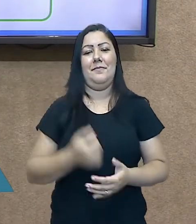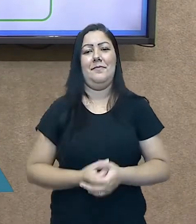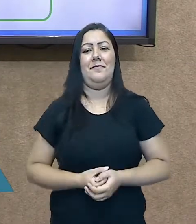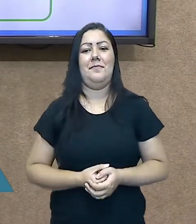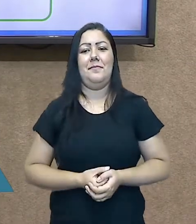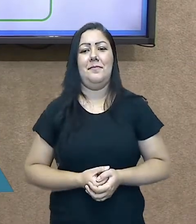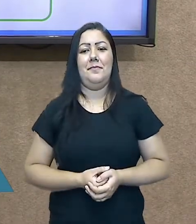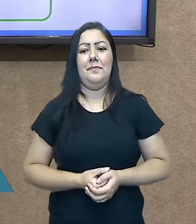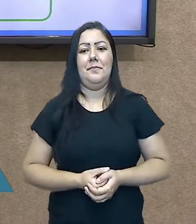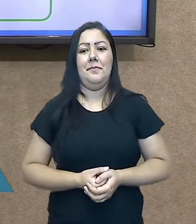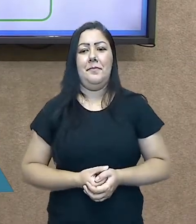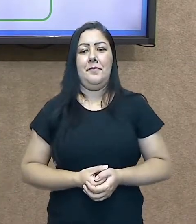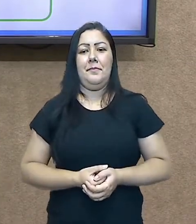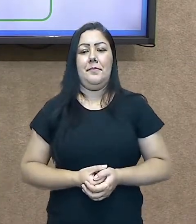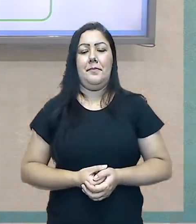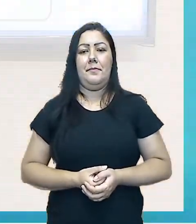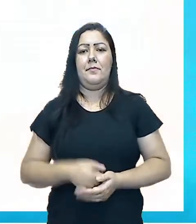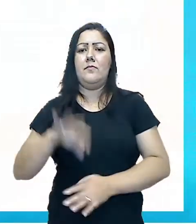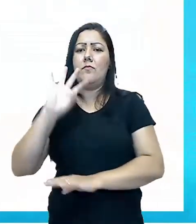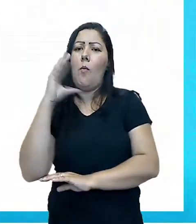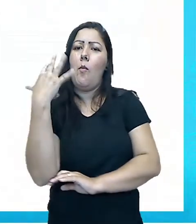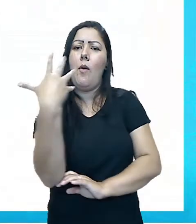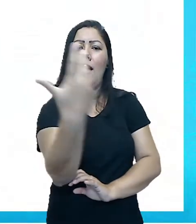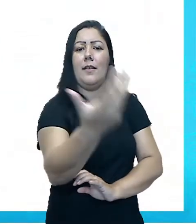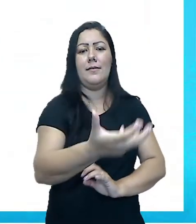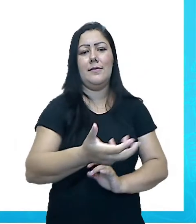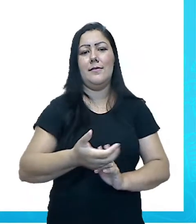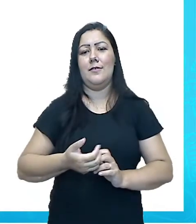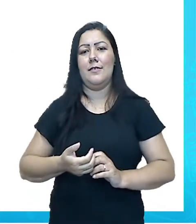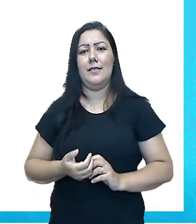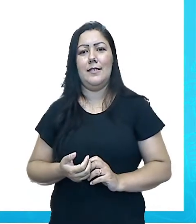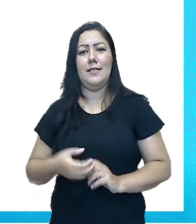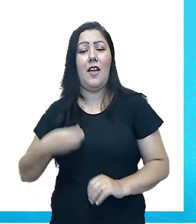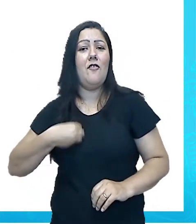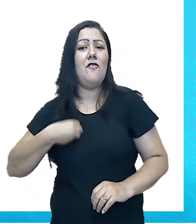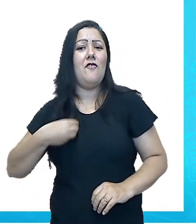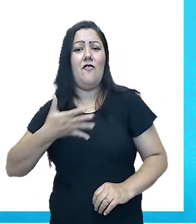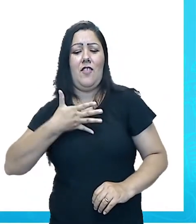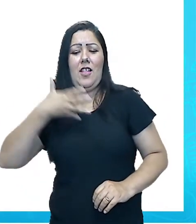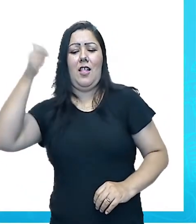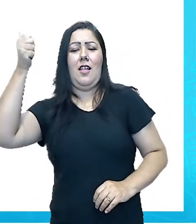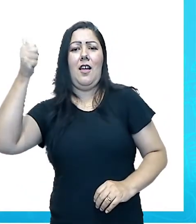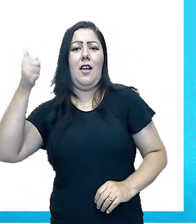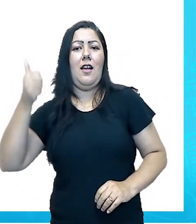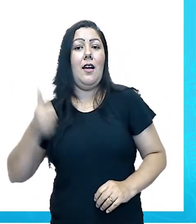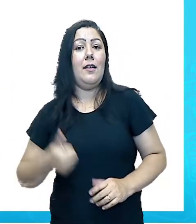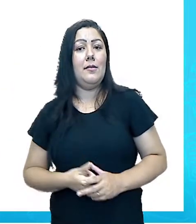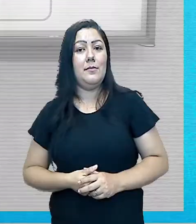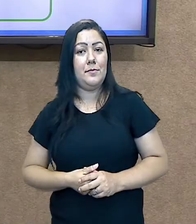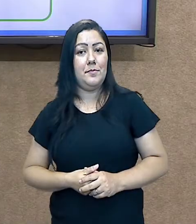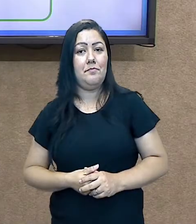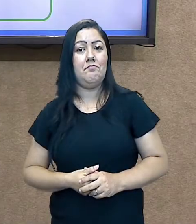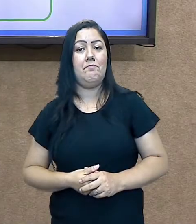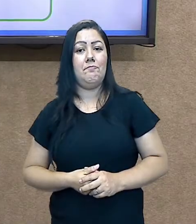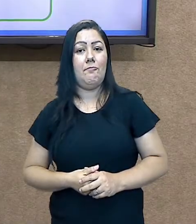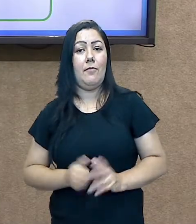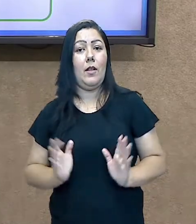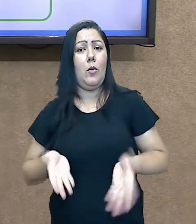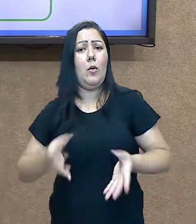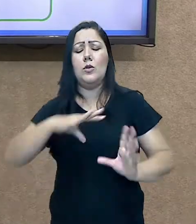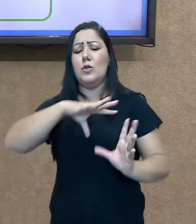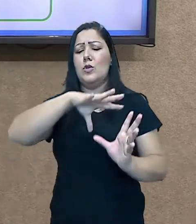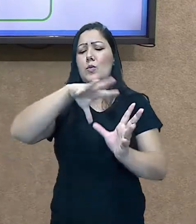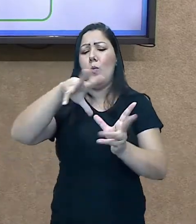A natureza, os ambientes, a qualidade de vida. Hoje nós vemos um mundo preocupado